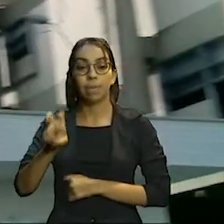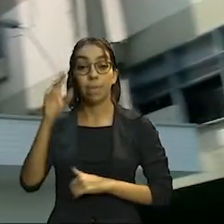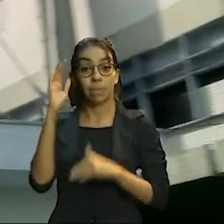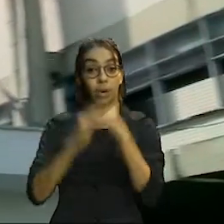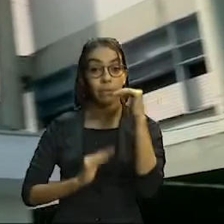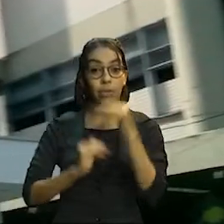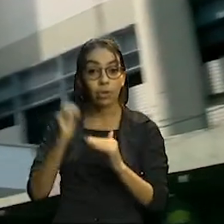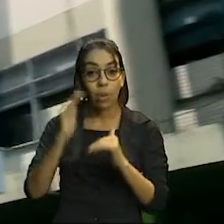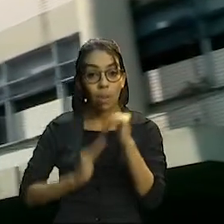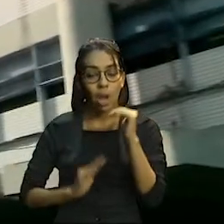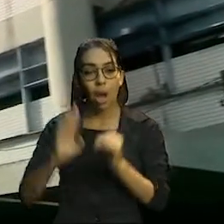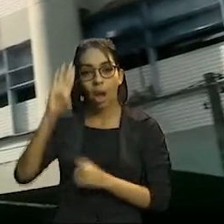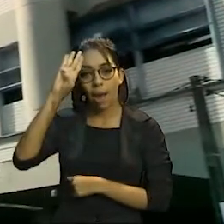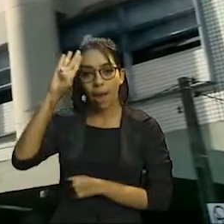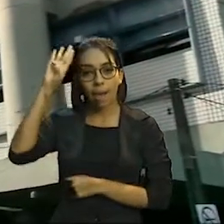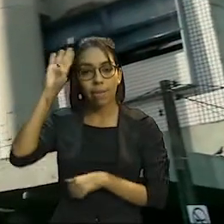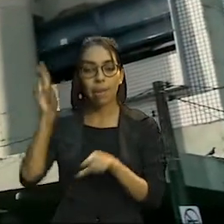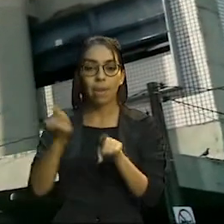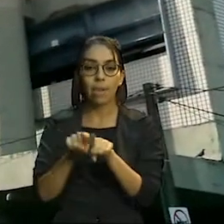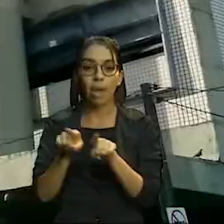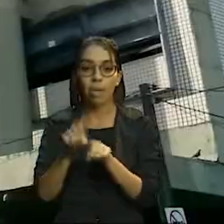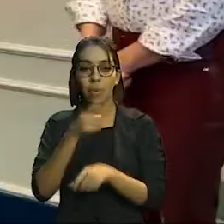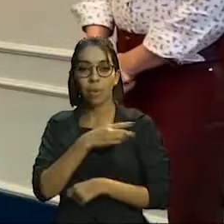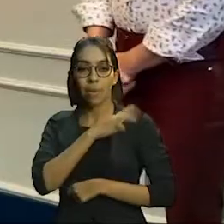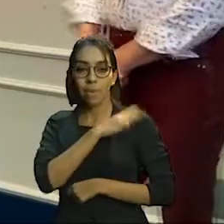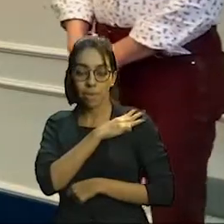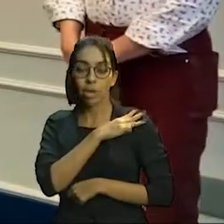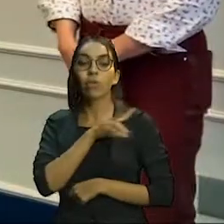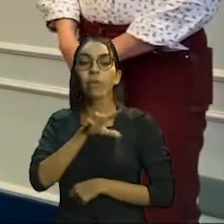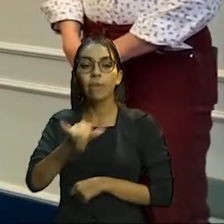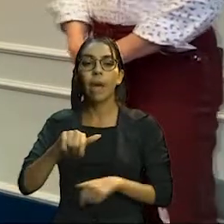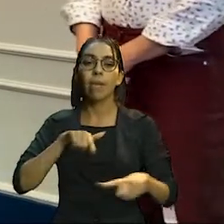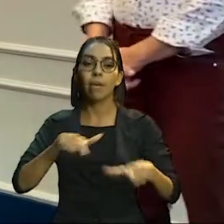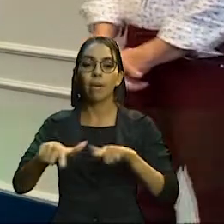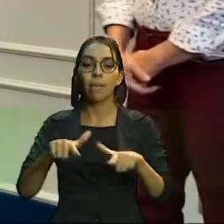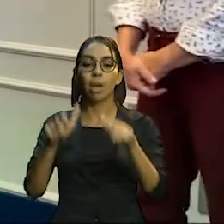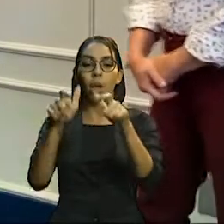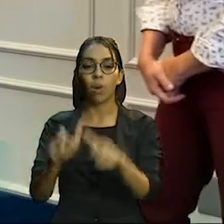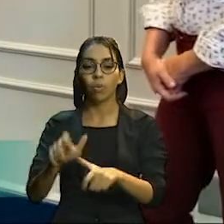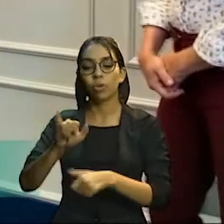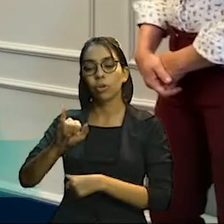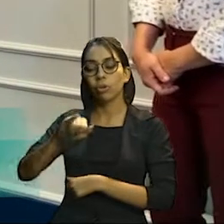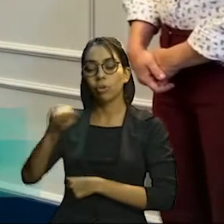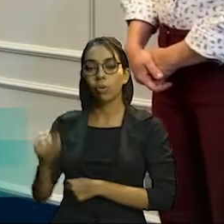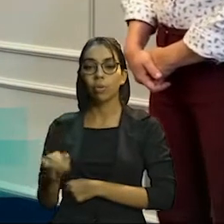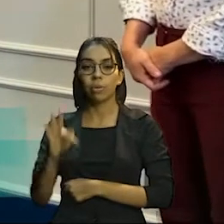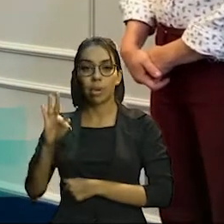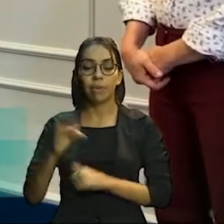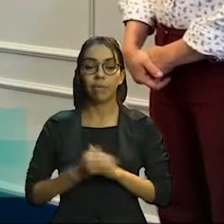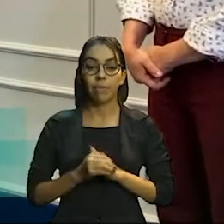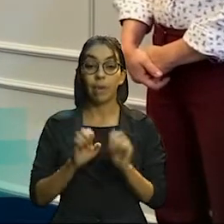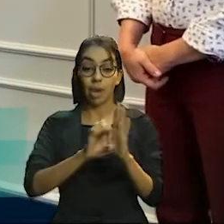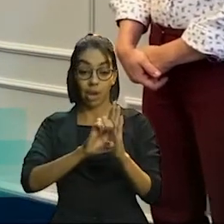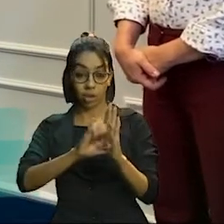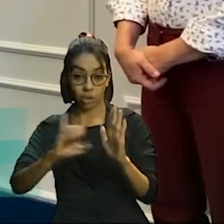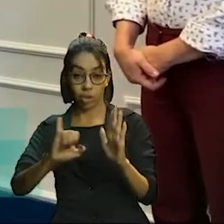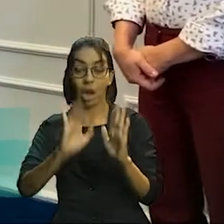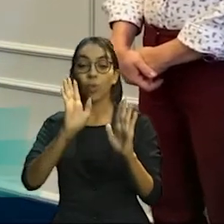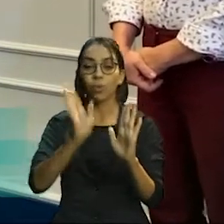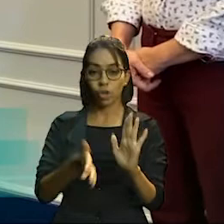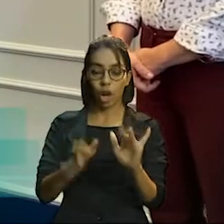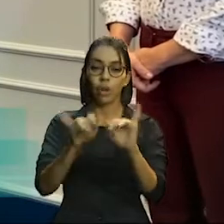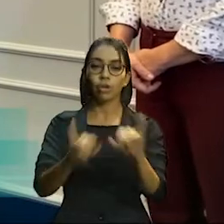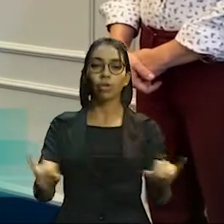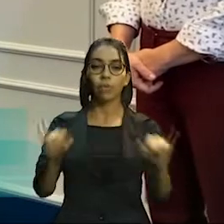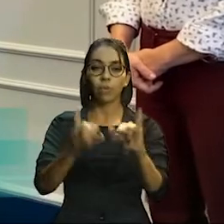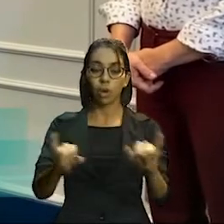e nível médio para atuarem no IJF. Estamos publicando hoje, os editais já serão convocados e tomarão